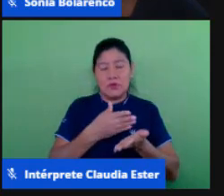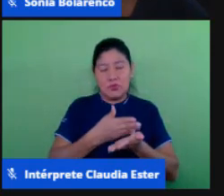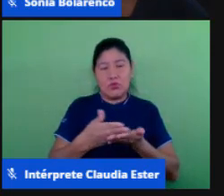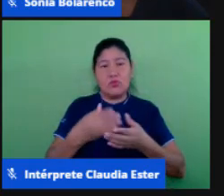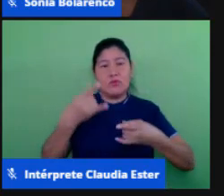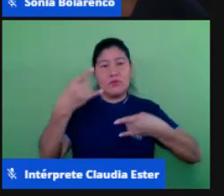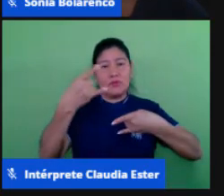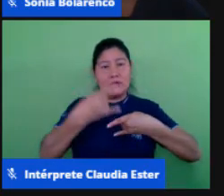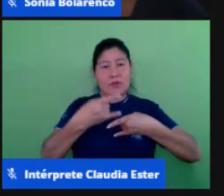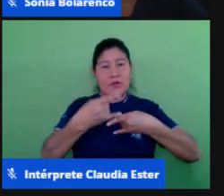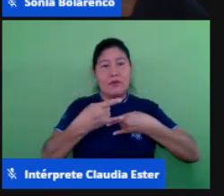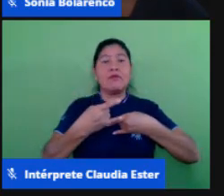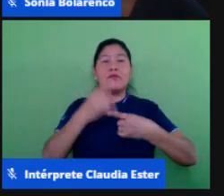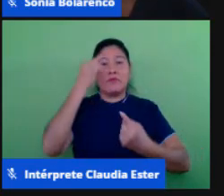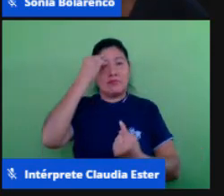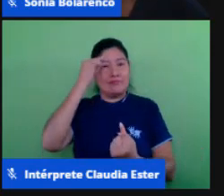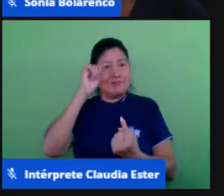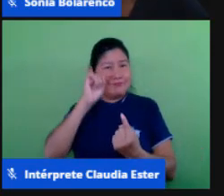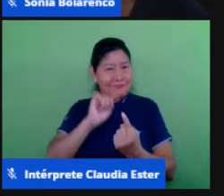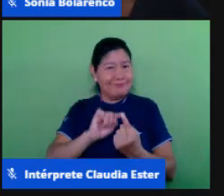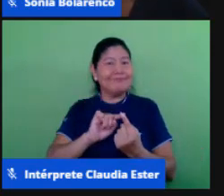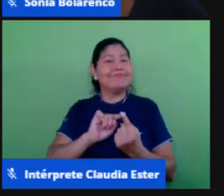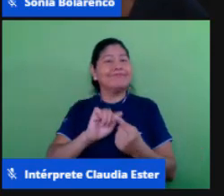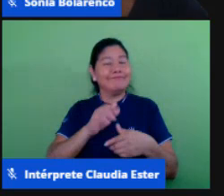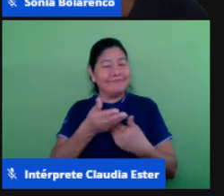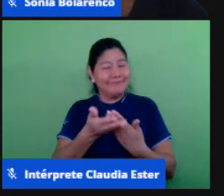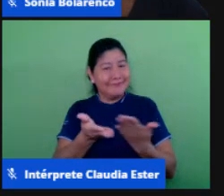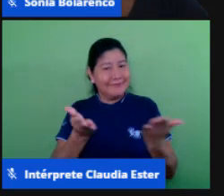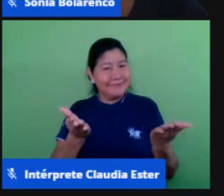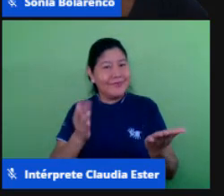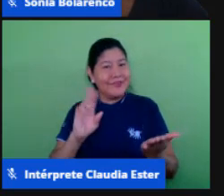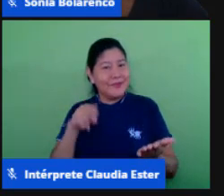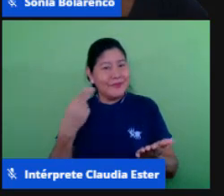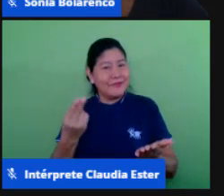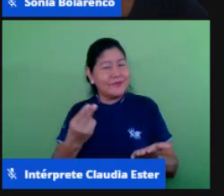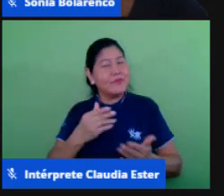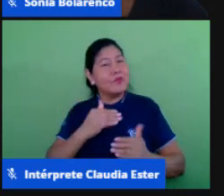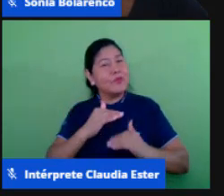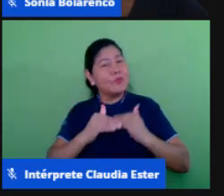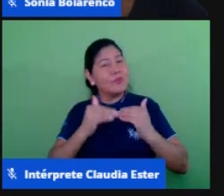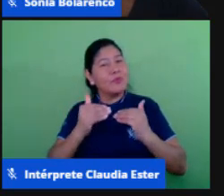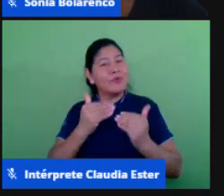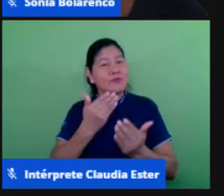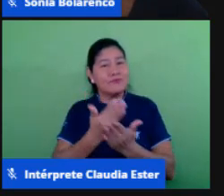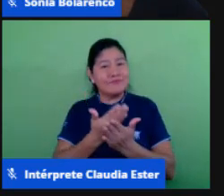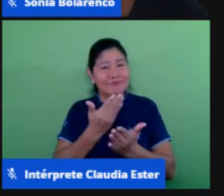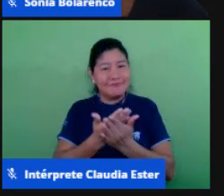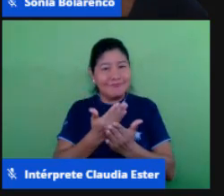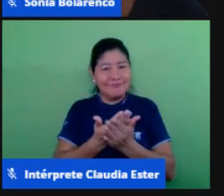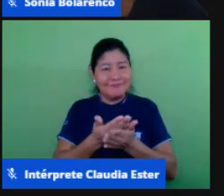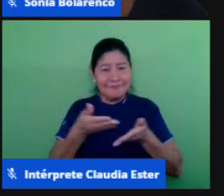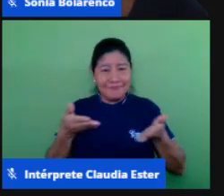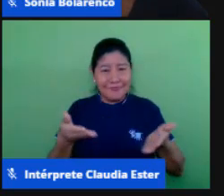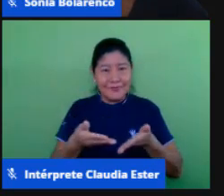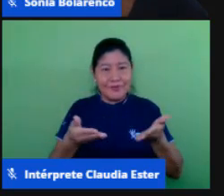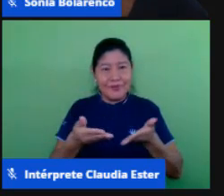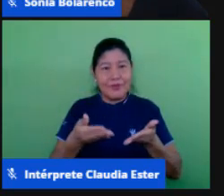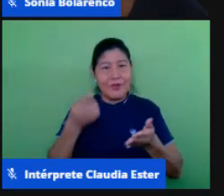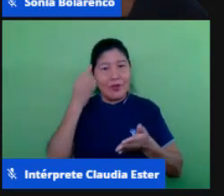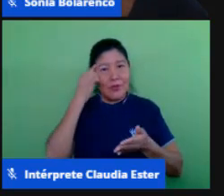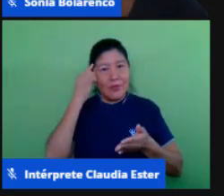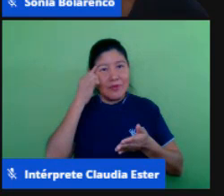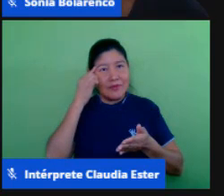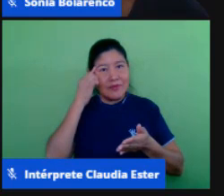nessa perspectiva que nós vamos desenvolver essa fala e é nessa reflexão maior